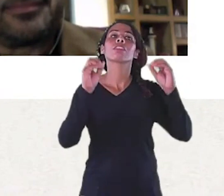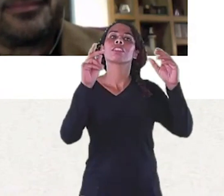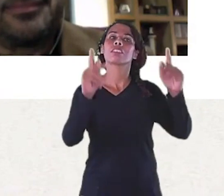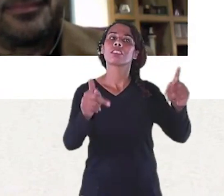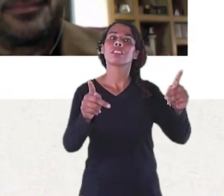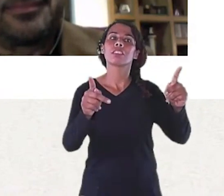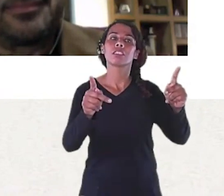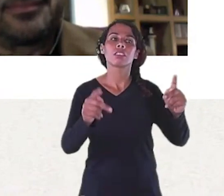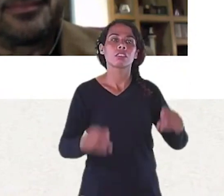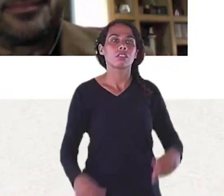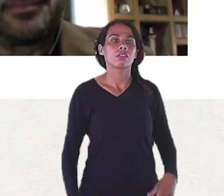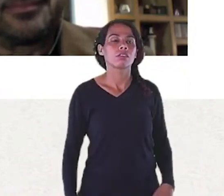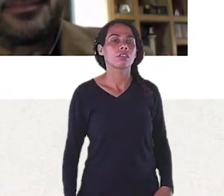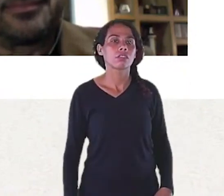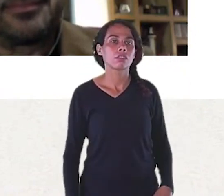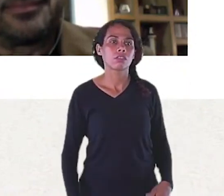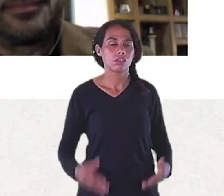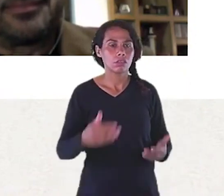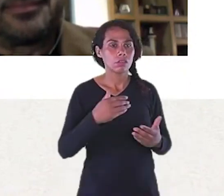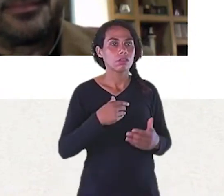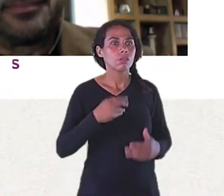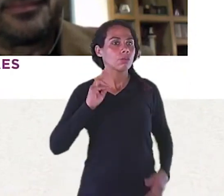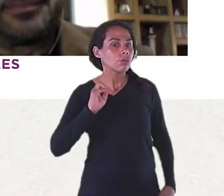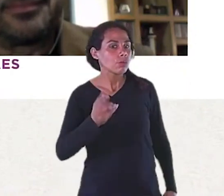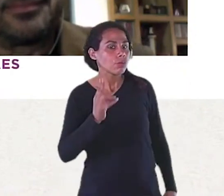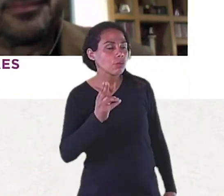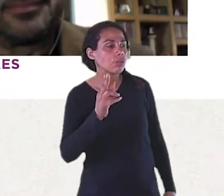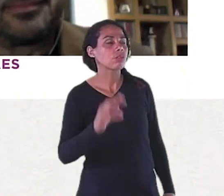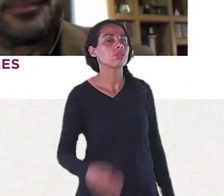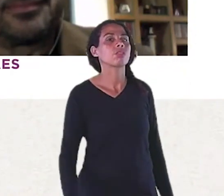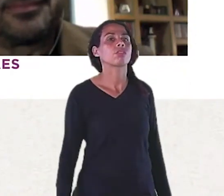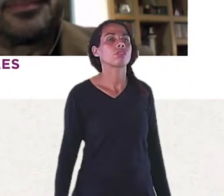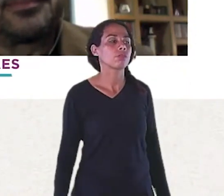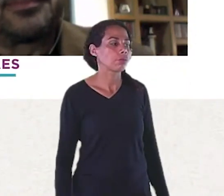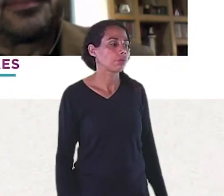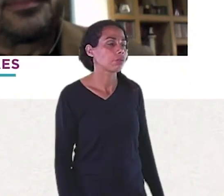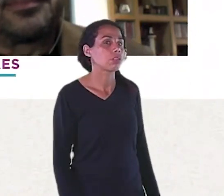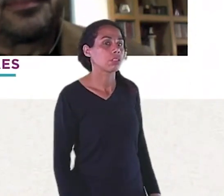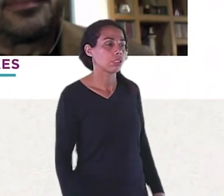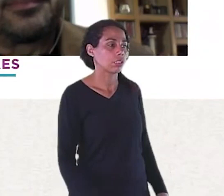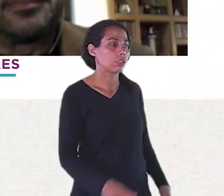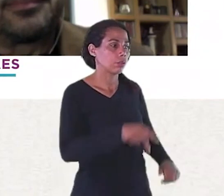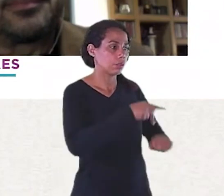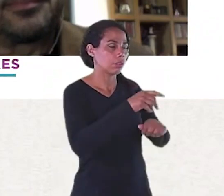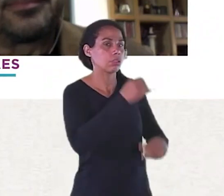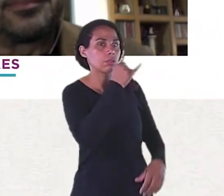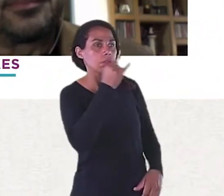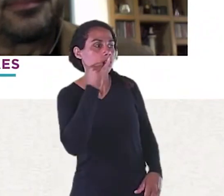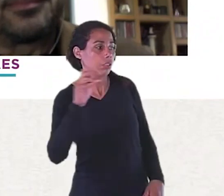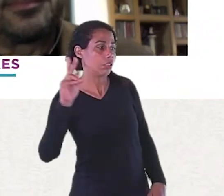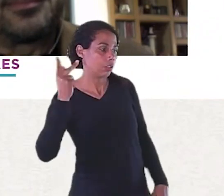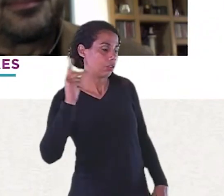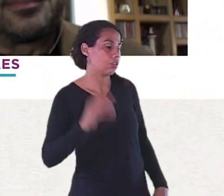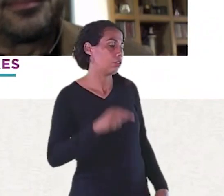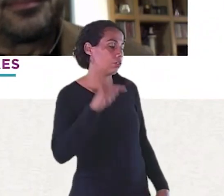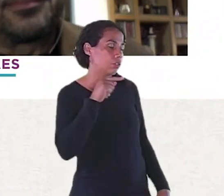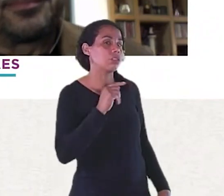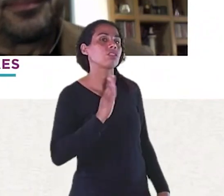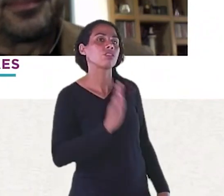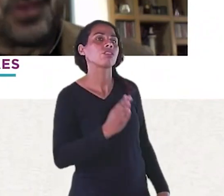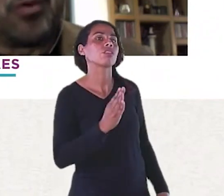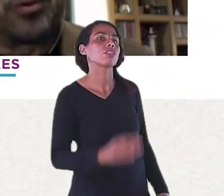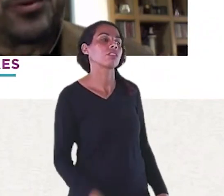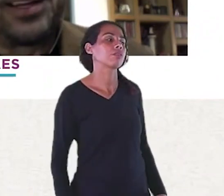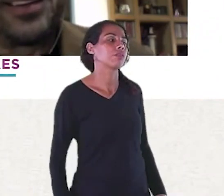A questão da Itália Você já falou O Dário Me mandou uma mensaginha O querido